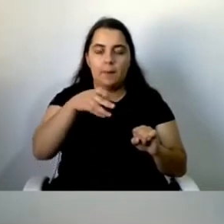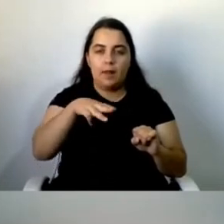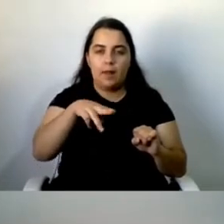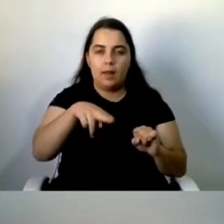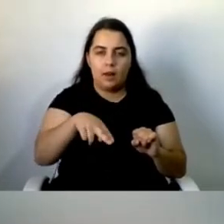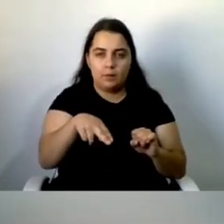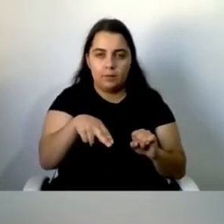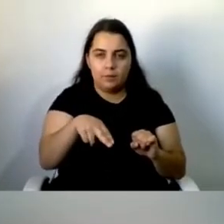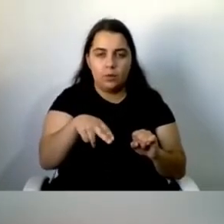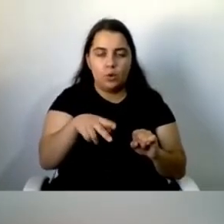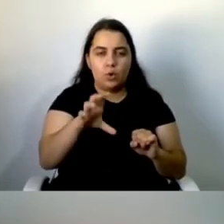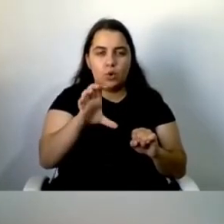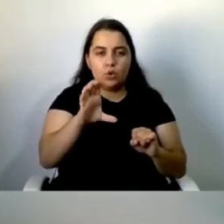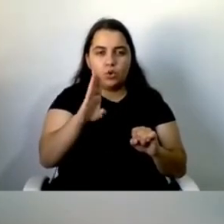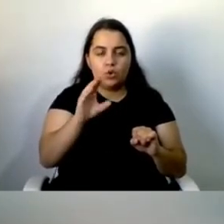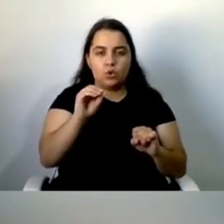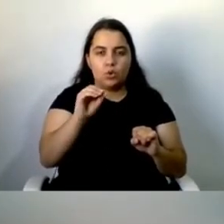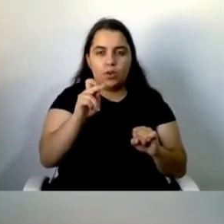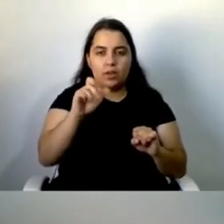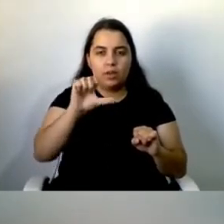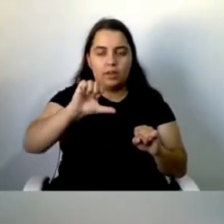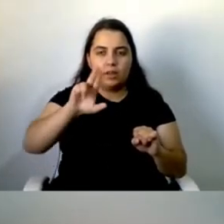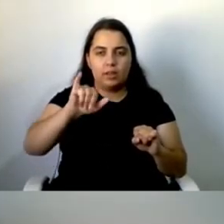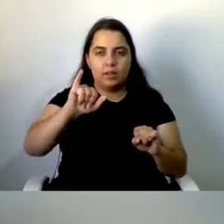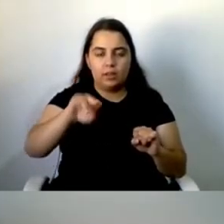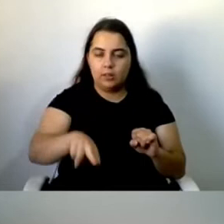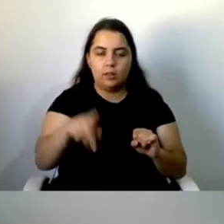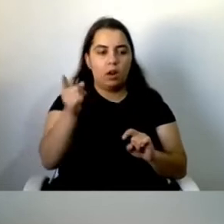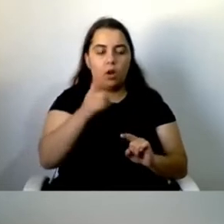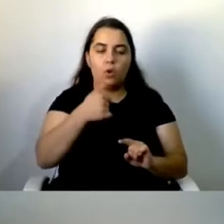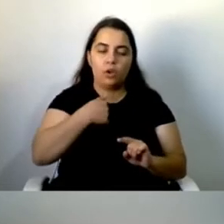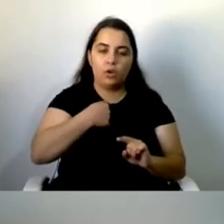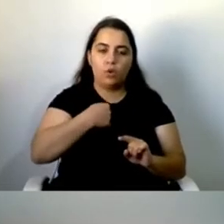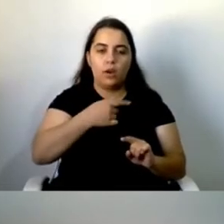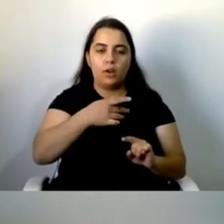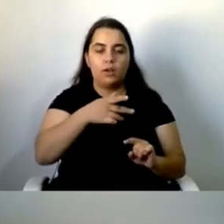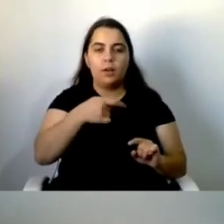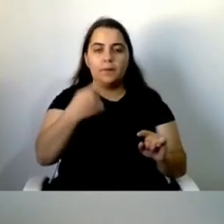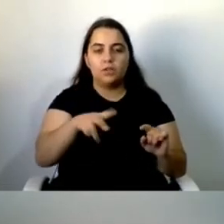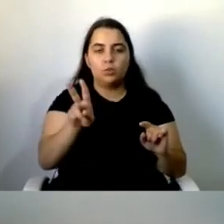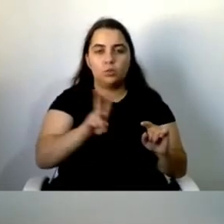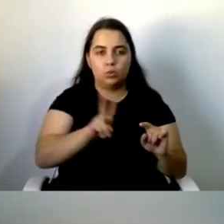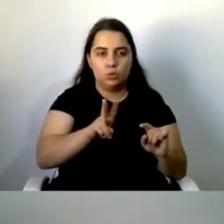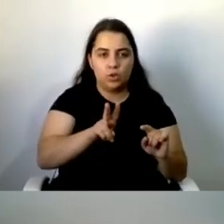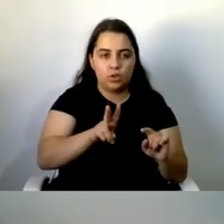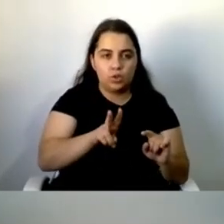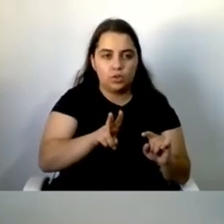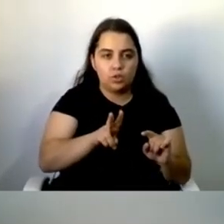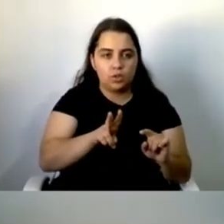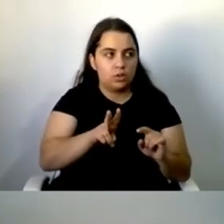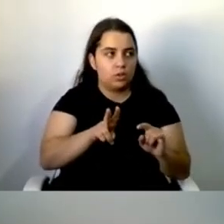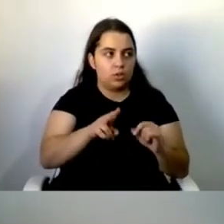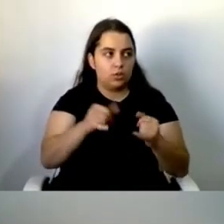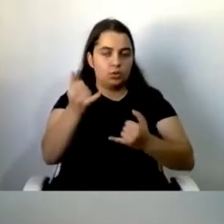Está lá a Ana Isabel Gonçalves, eu sou Vice-Presidente, houve um pequeno imprevisto em relação aos Joaquim Brites e hoje estou a